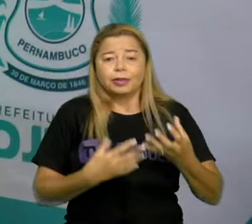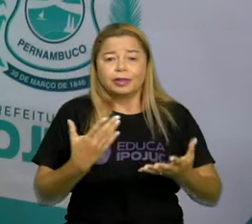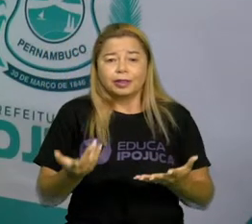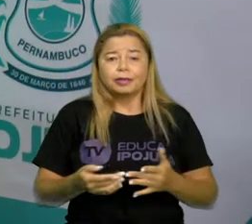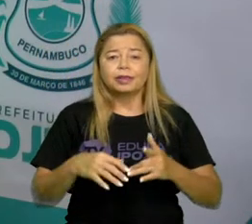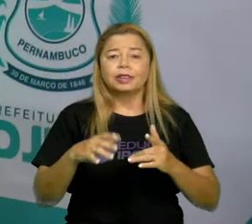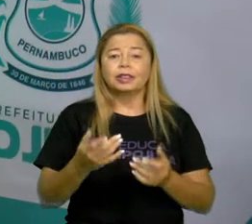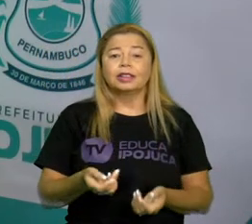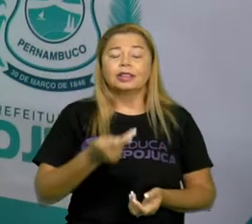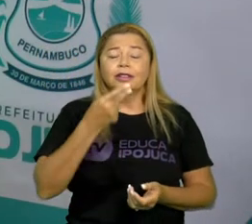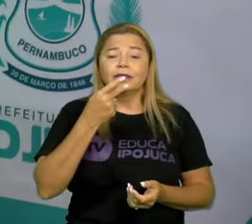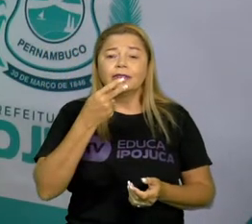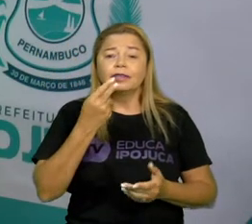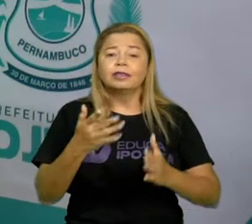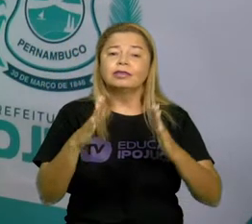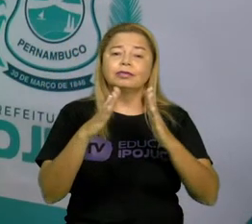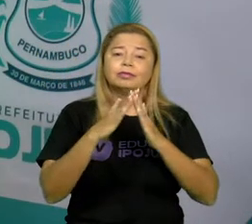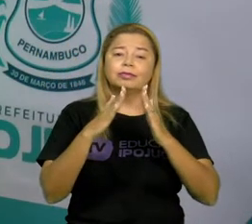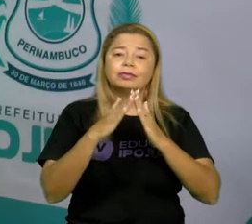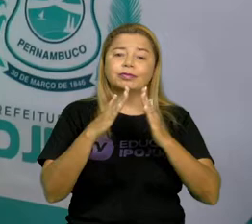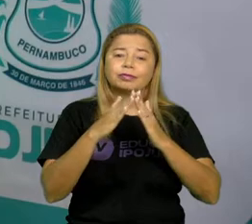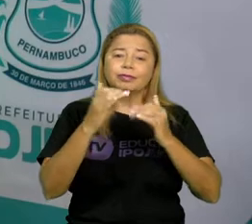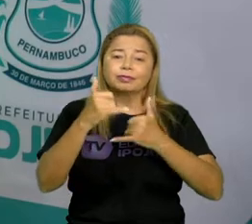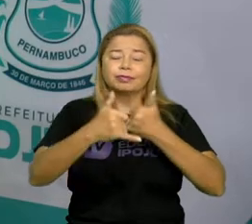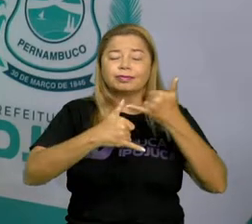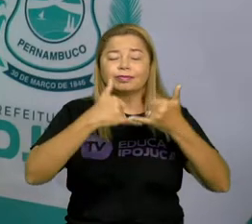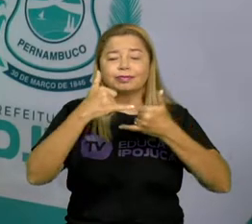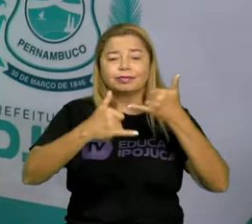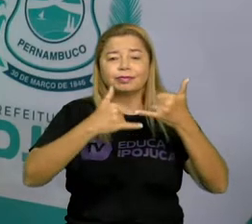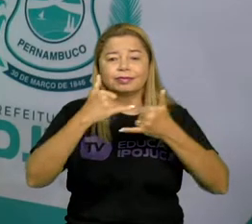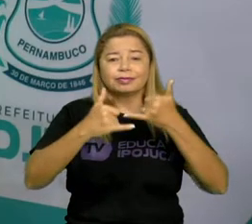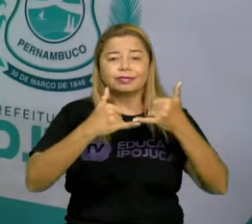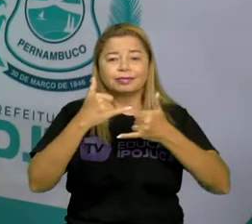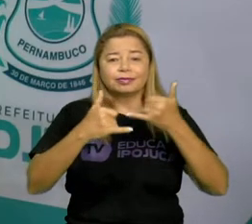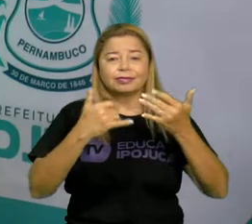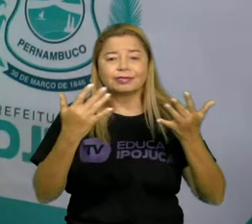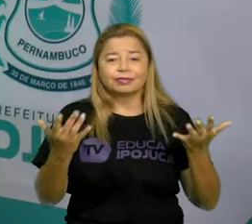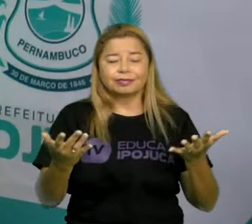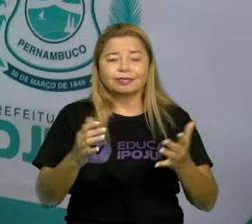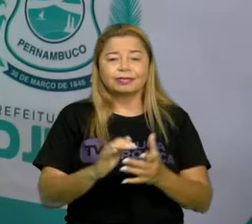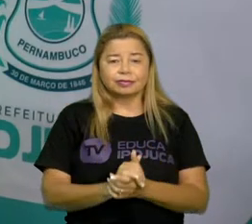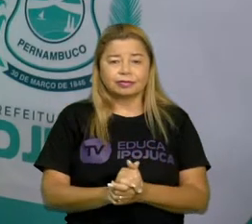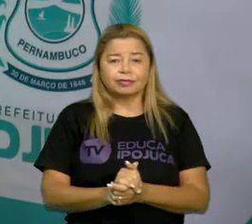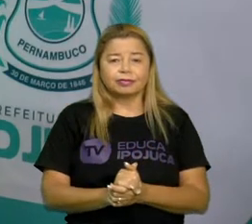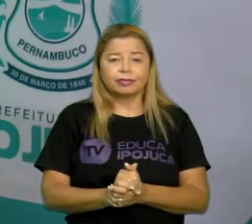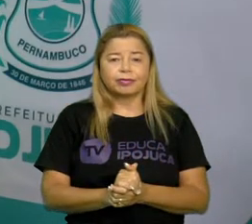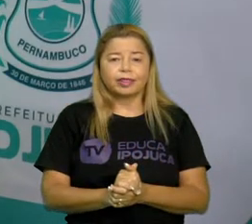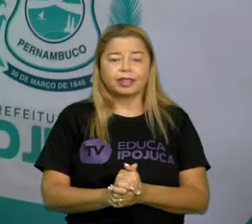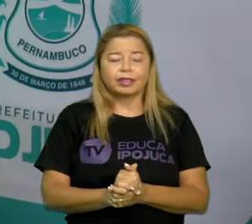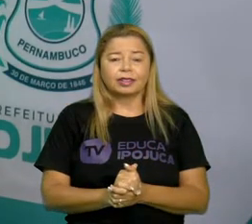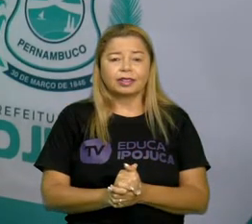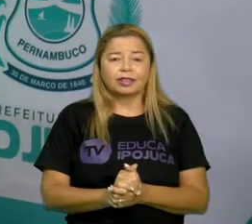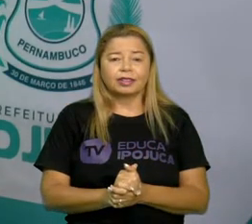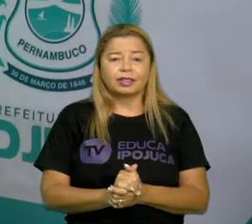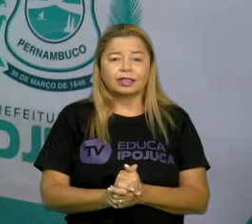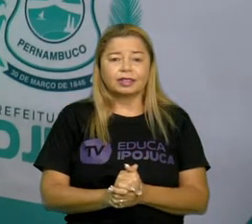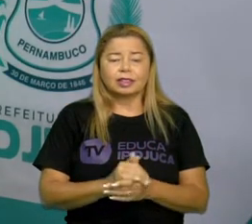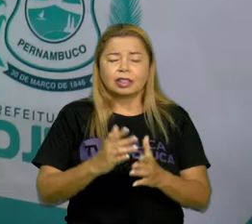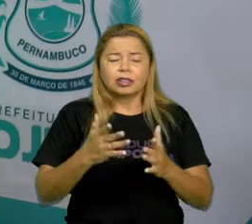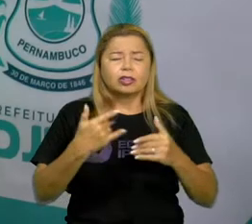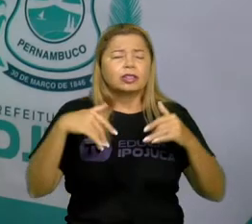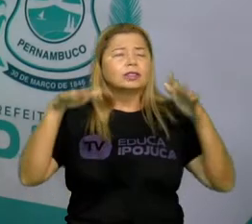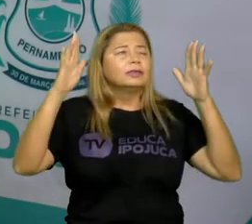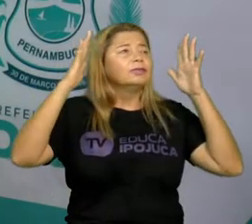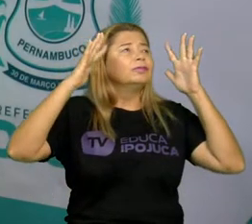brincadeira, aquela que a gente leva na hora que a gente brinca, que a gente solta a